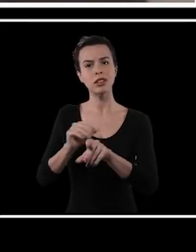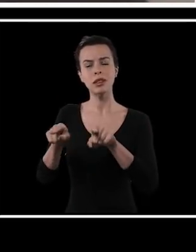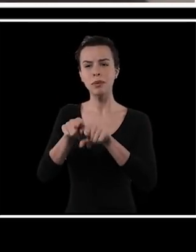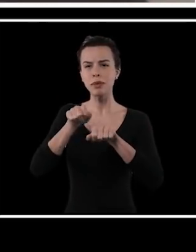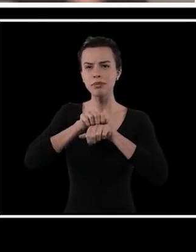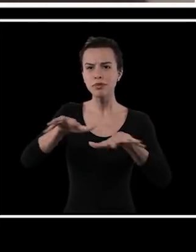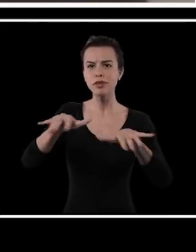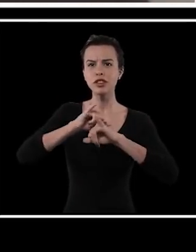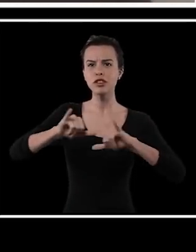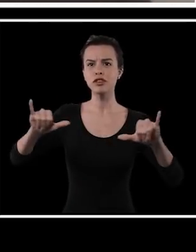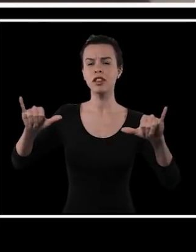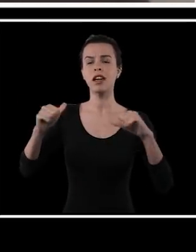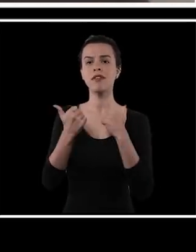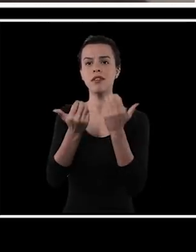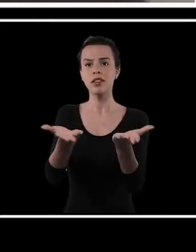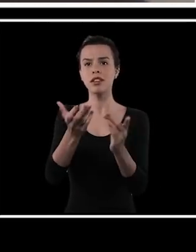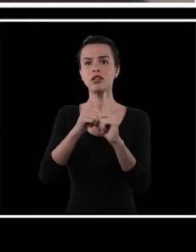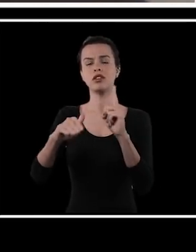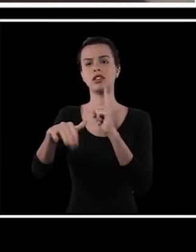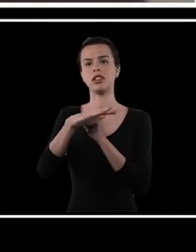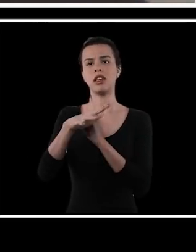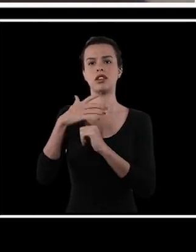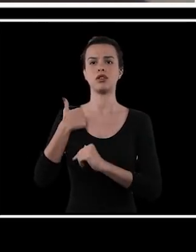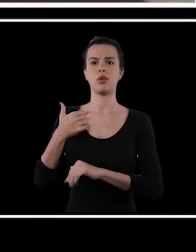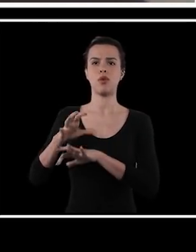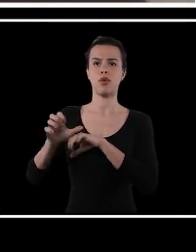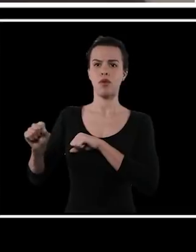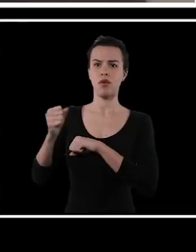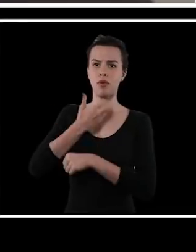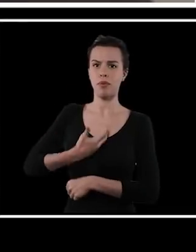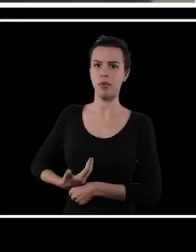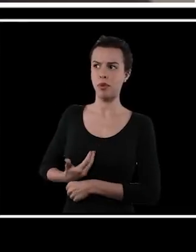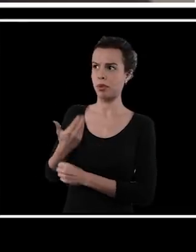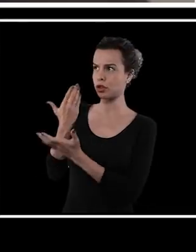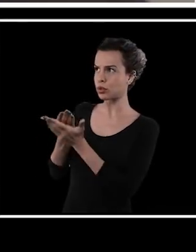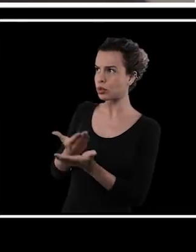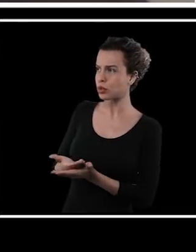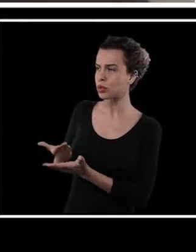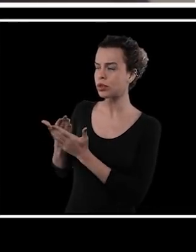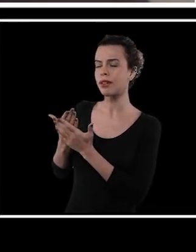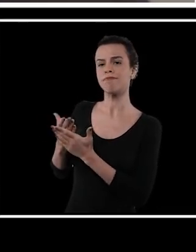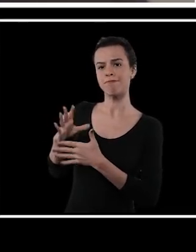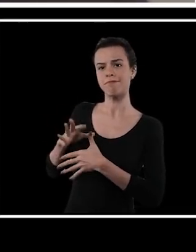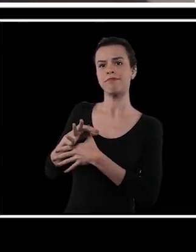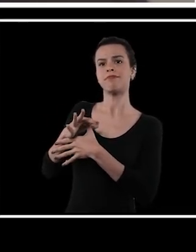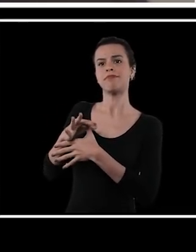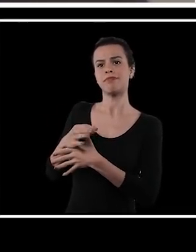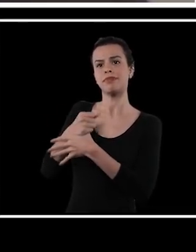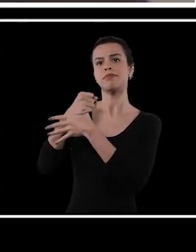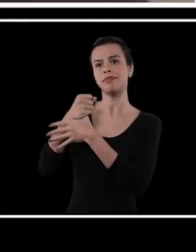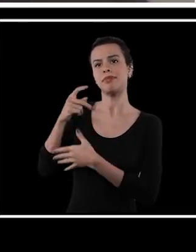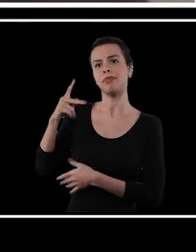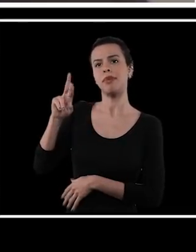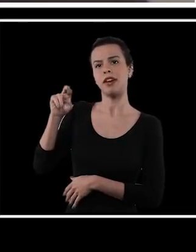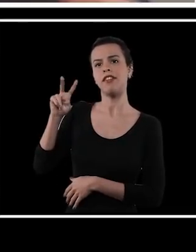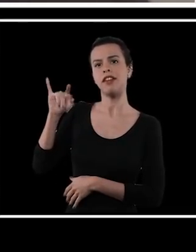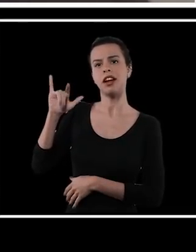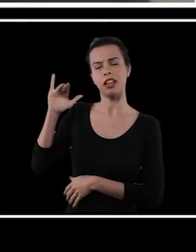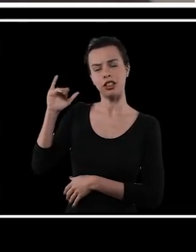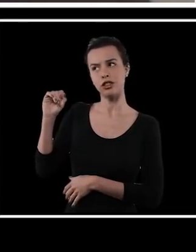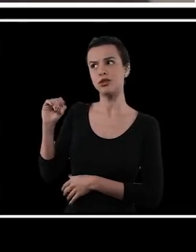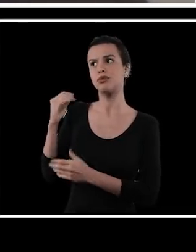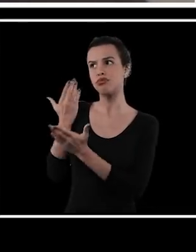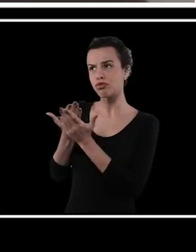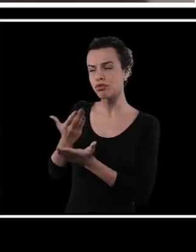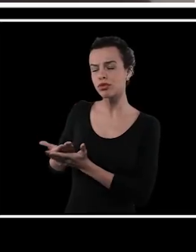e de devolver um pouco para a sociedade essa formação pública que eu tive um privilégio enorme de receber. E que, em